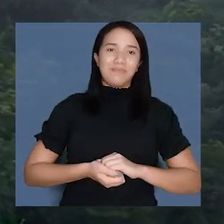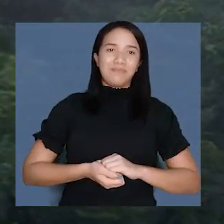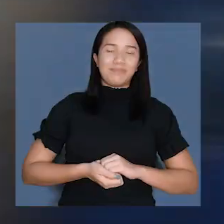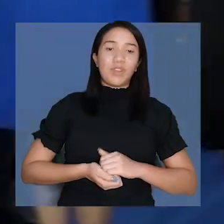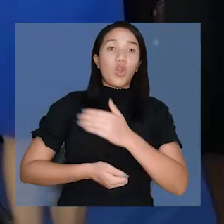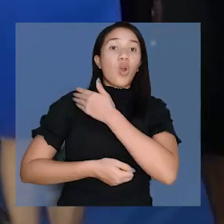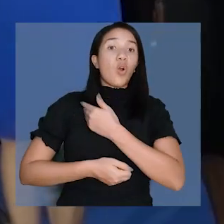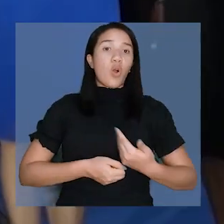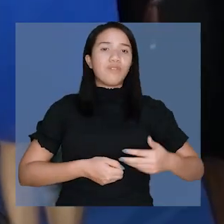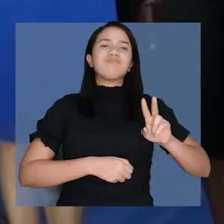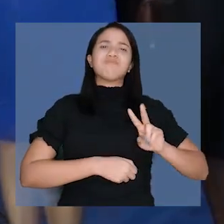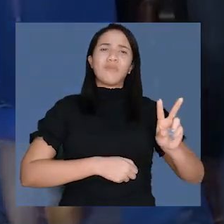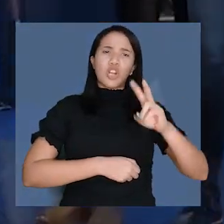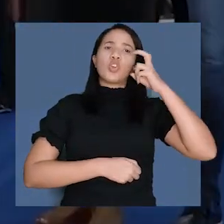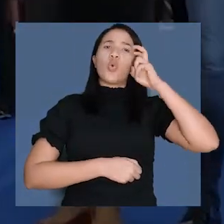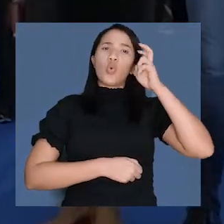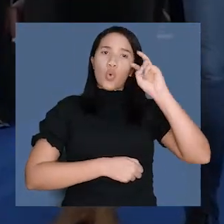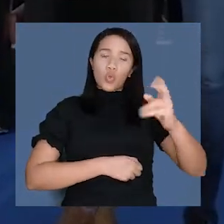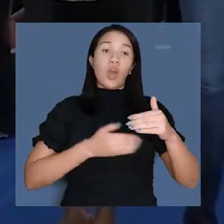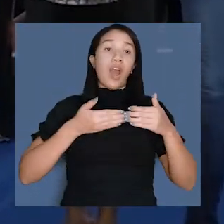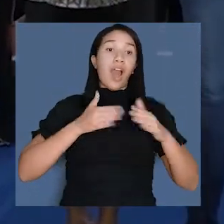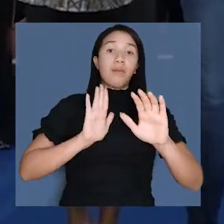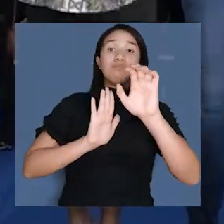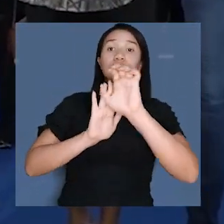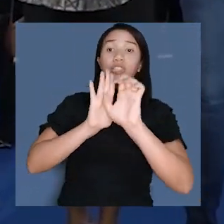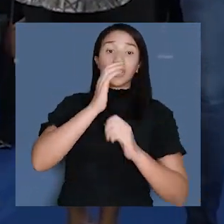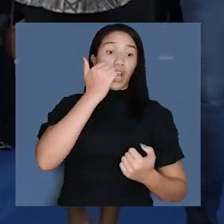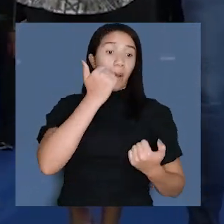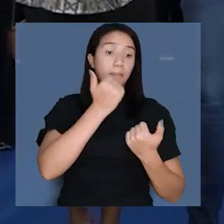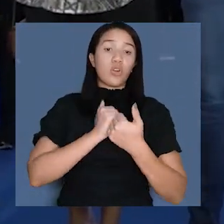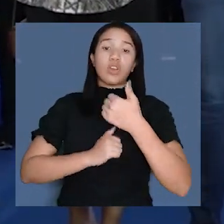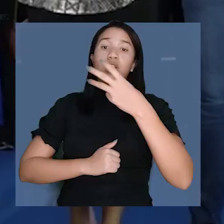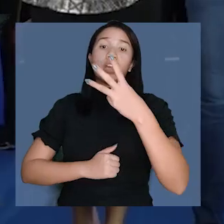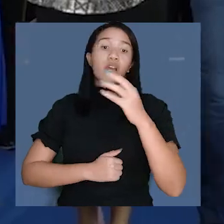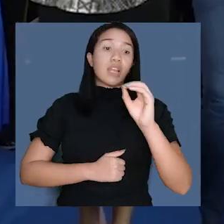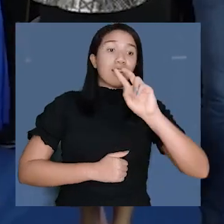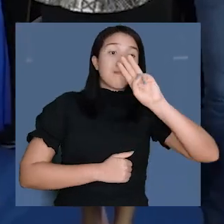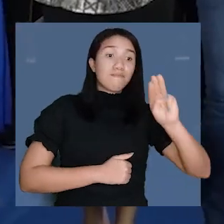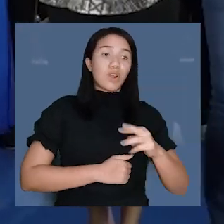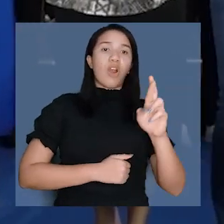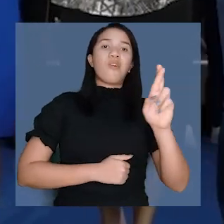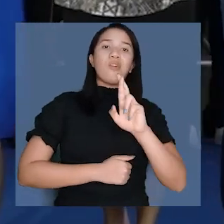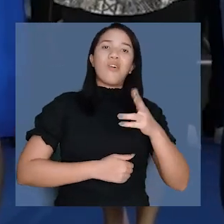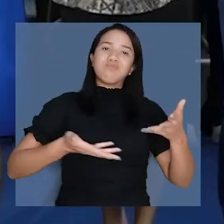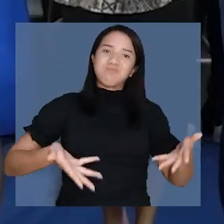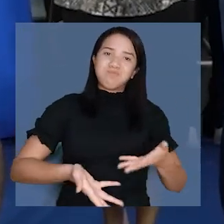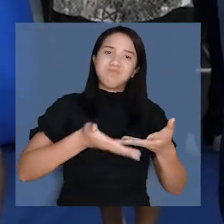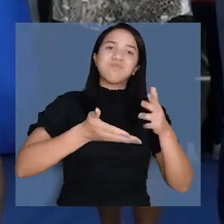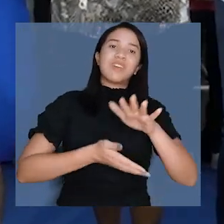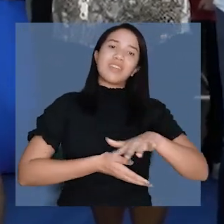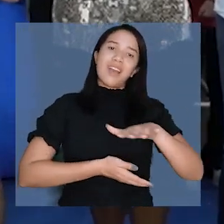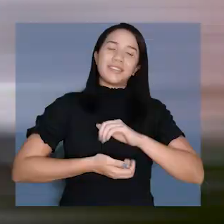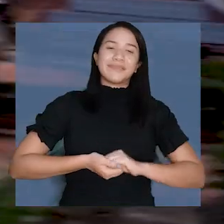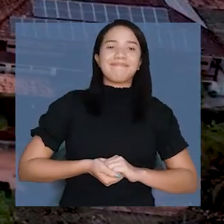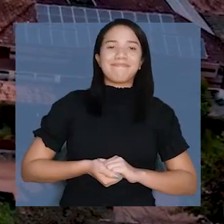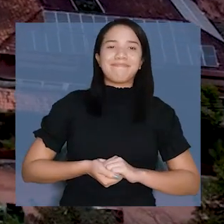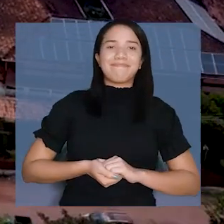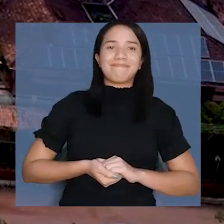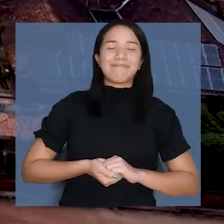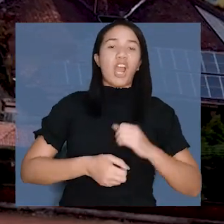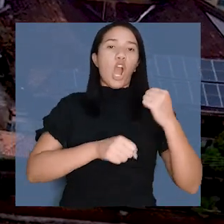Tinka, em Belém. O governo que valoriza a cultura lança edital de apoio. 30 milhões de reais serão investidos no setor.